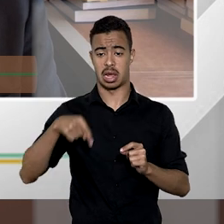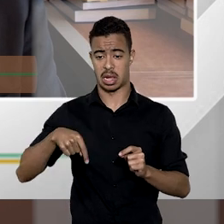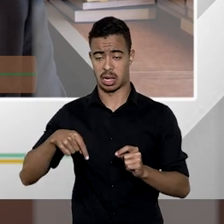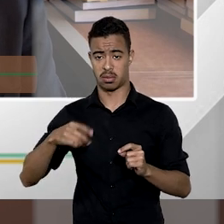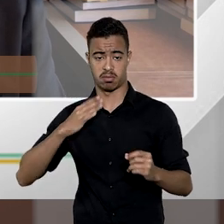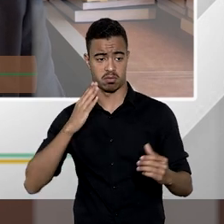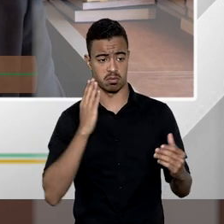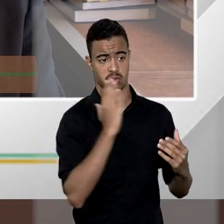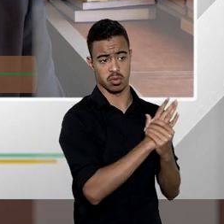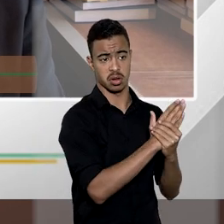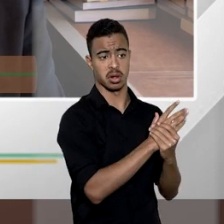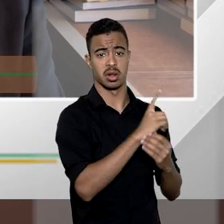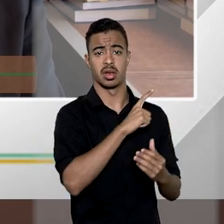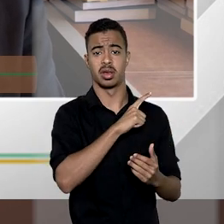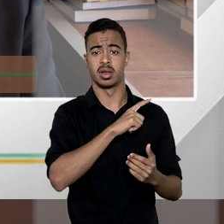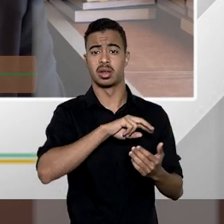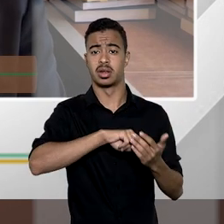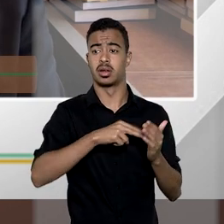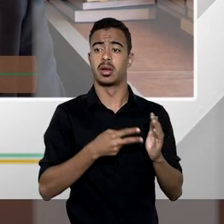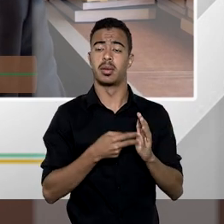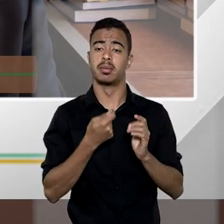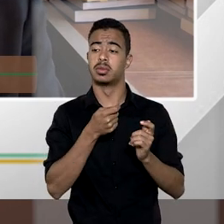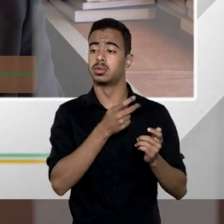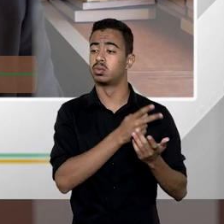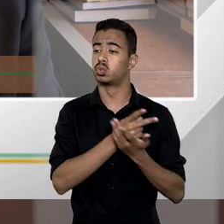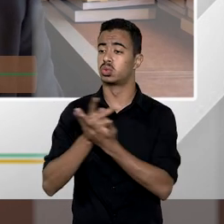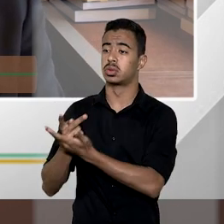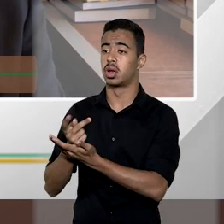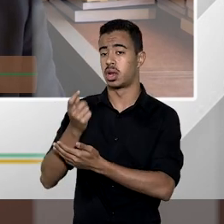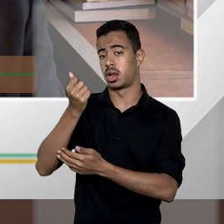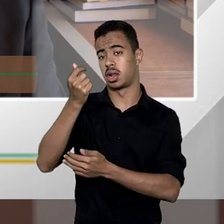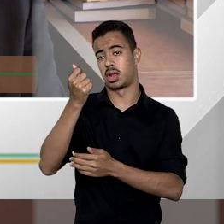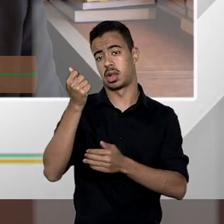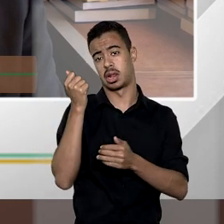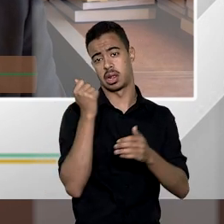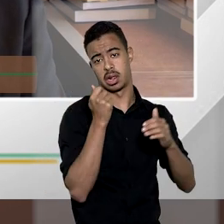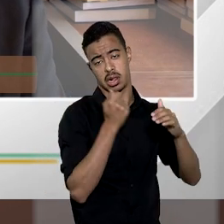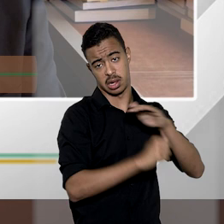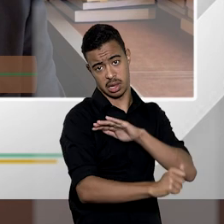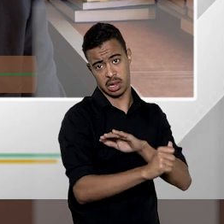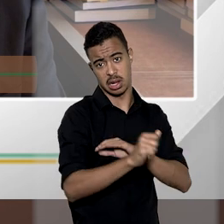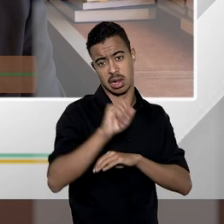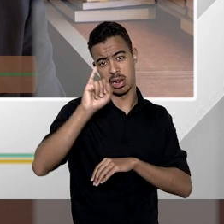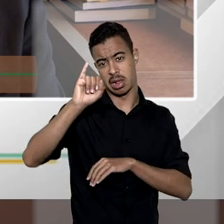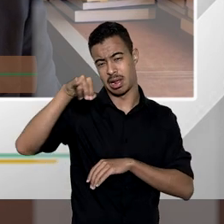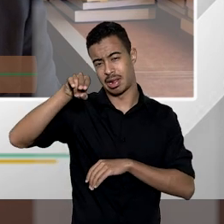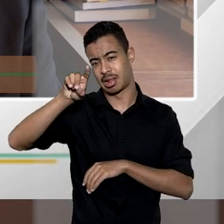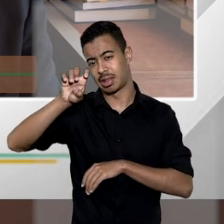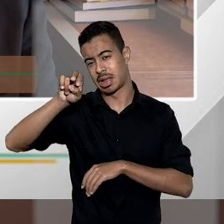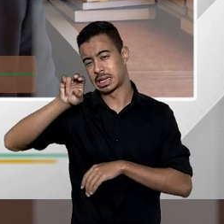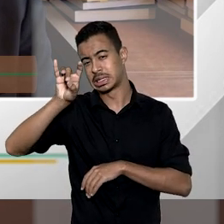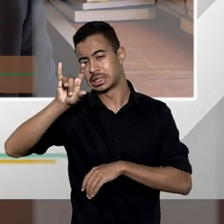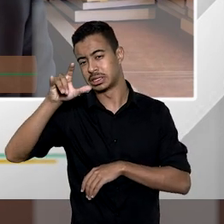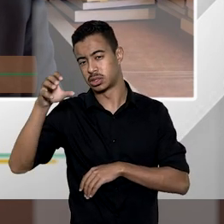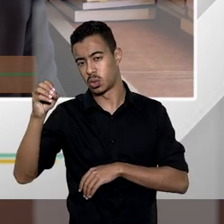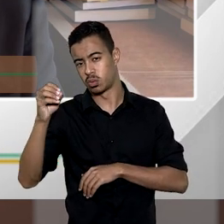ação ela há de buscar uma indenização e o prazo prescricional